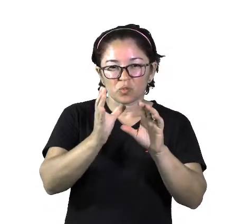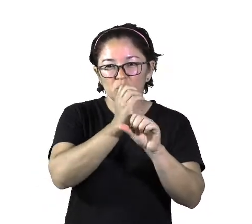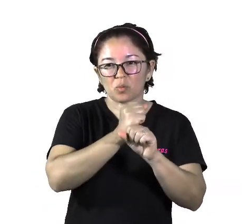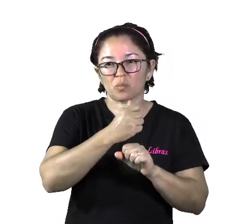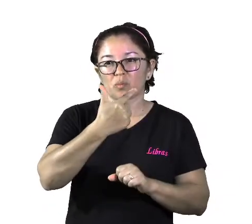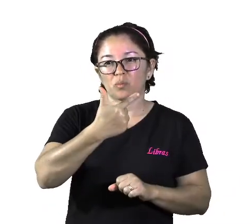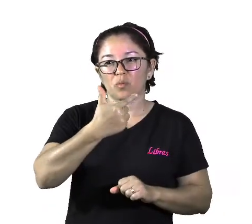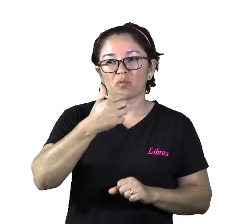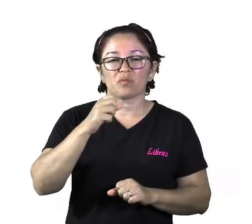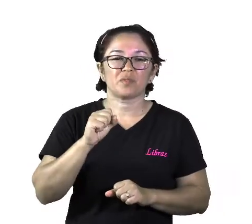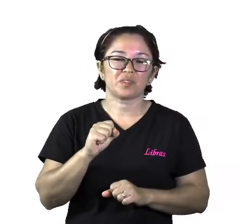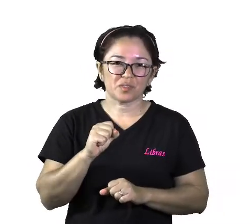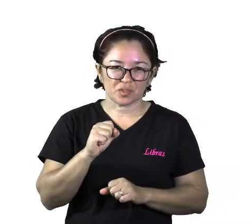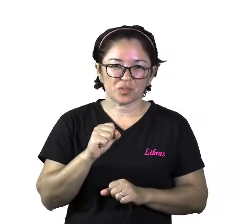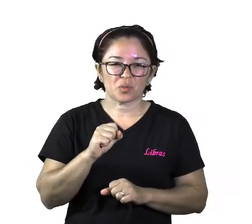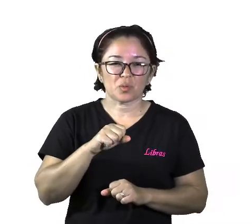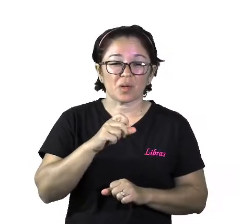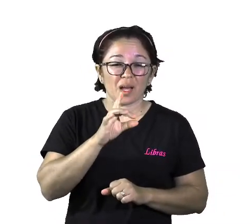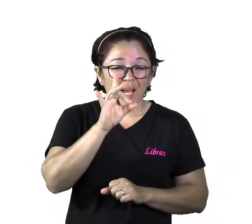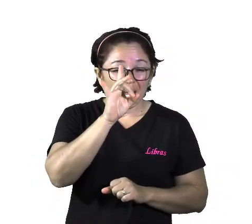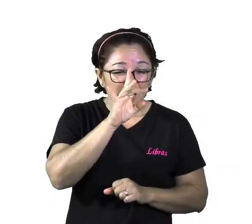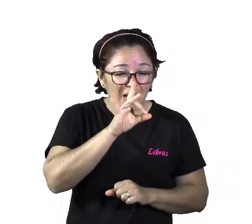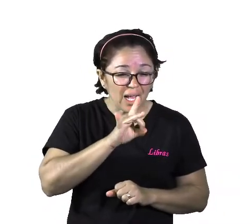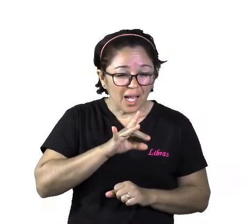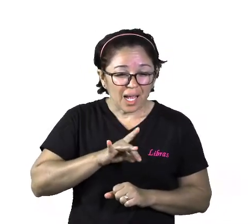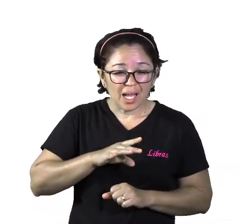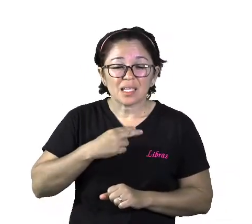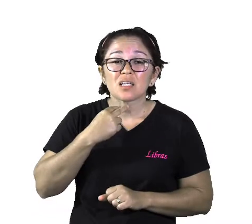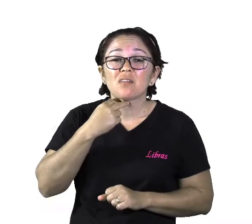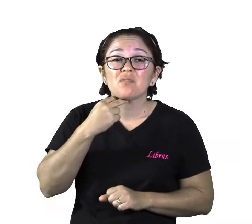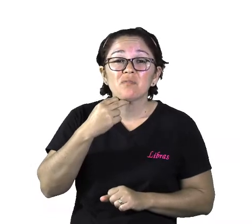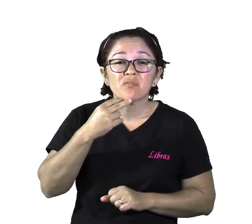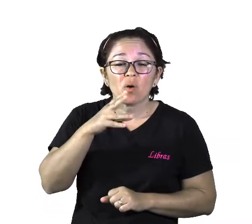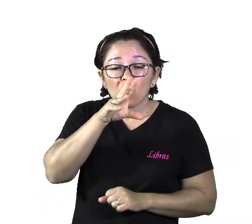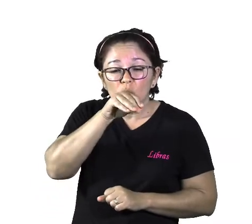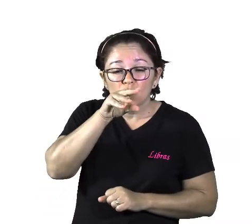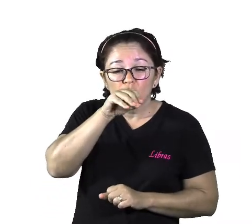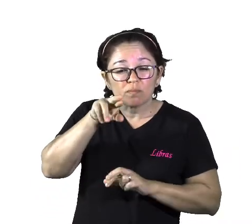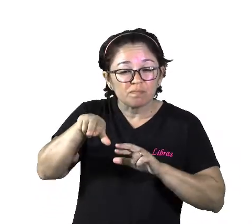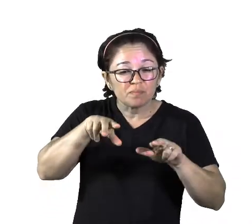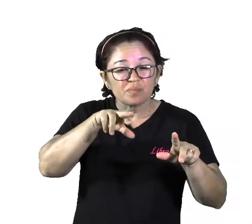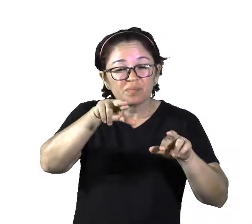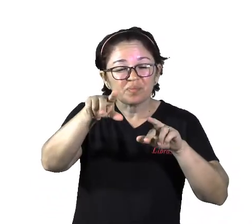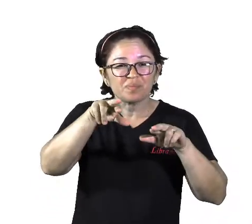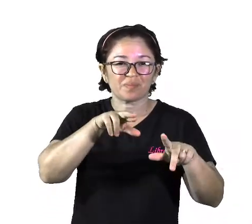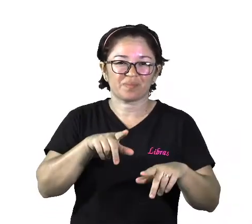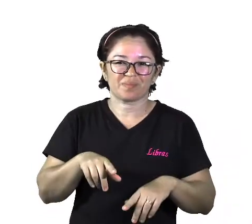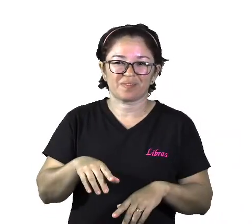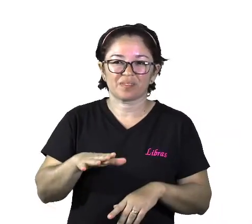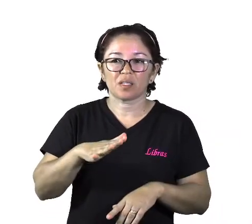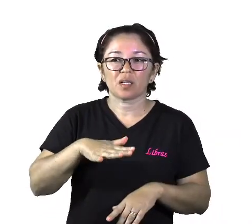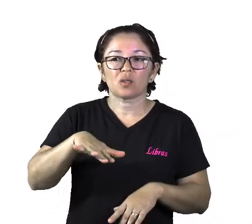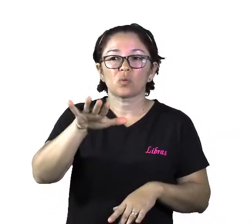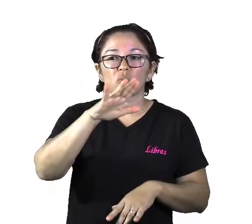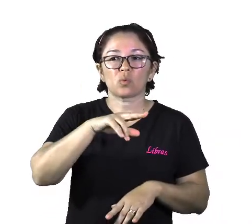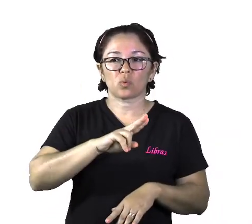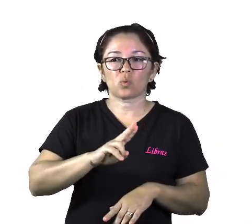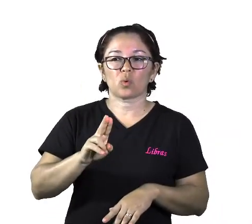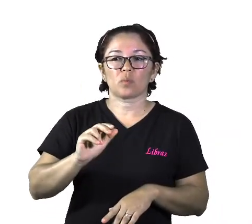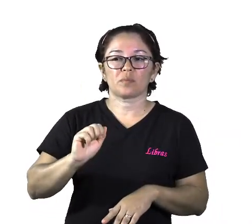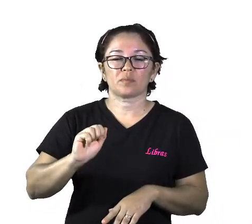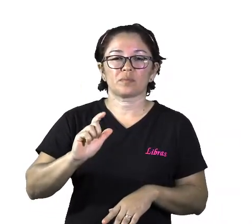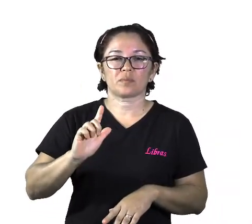ficou conhecido como alfabeto fonético. E aí vocês podem observar, não é? Essas imagens, essas